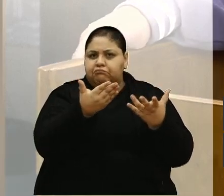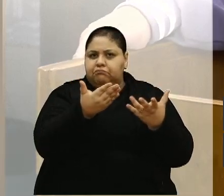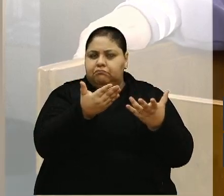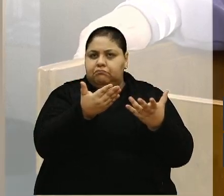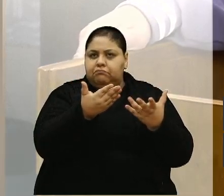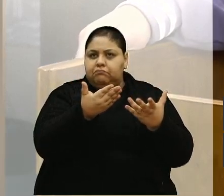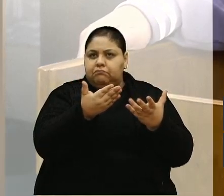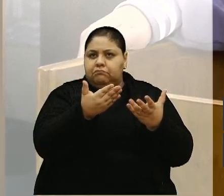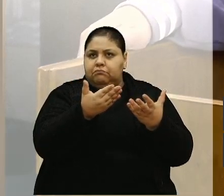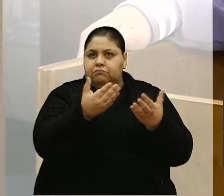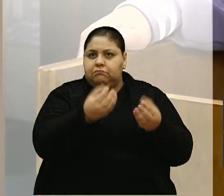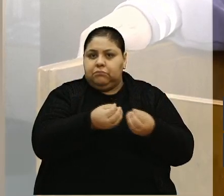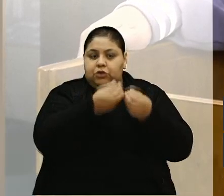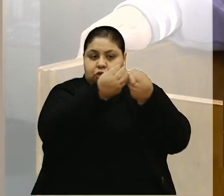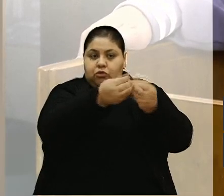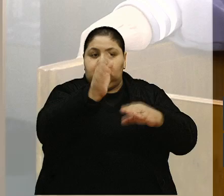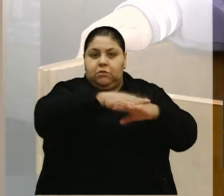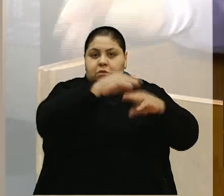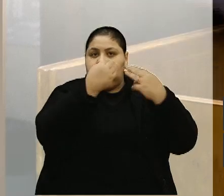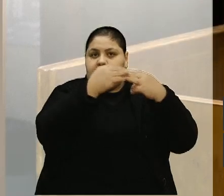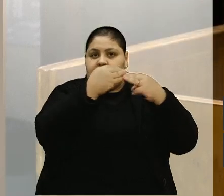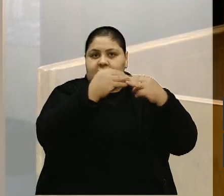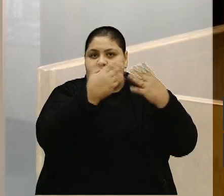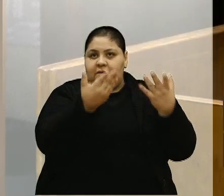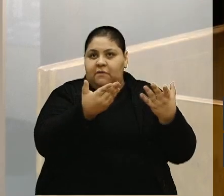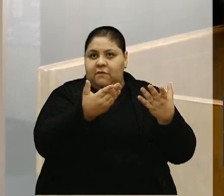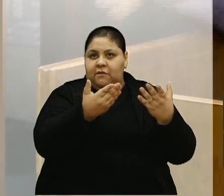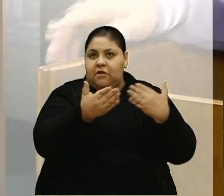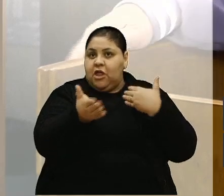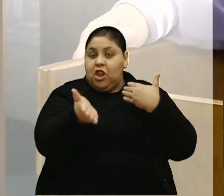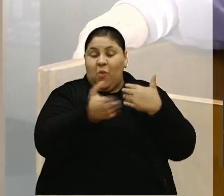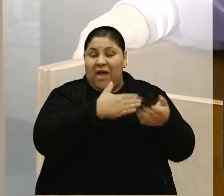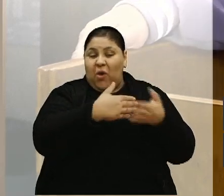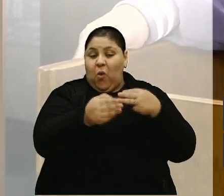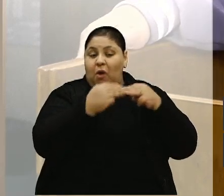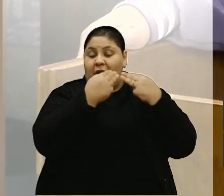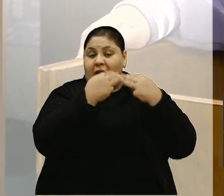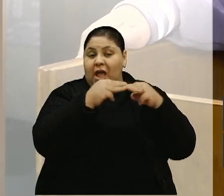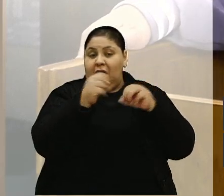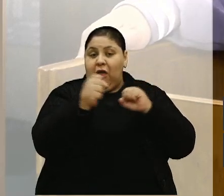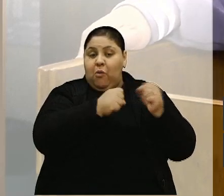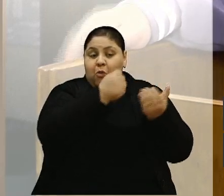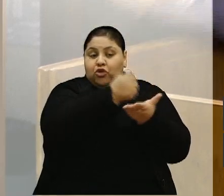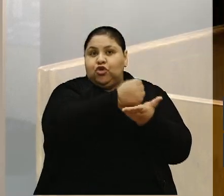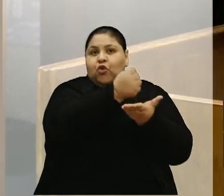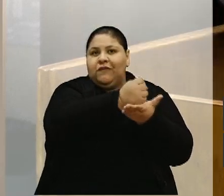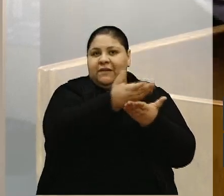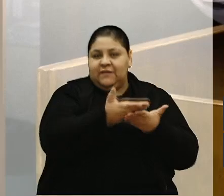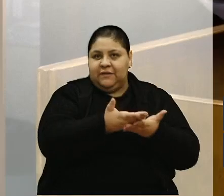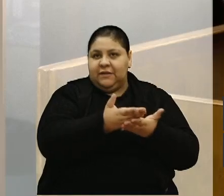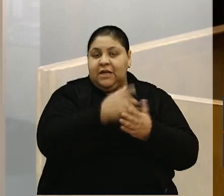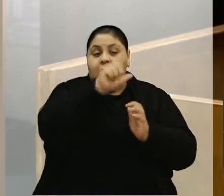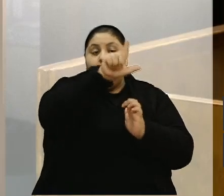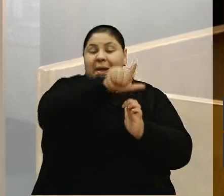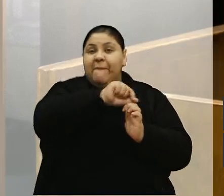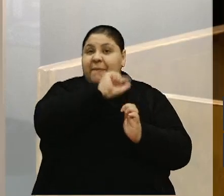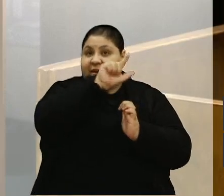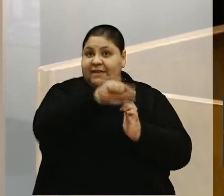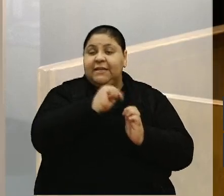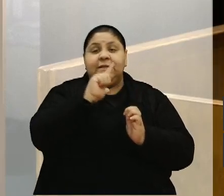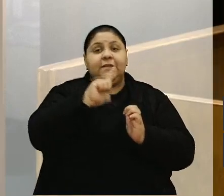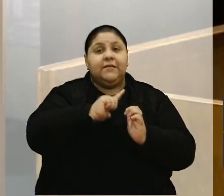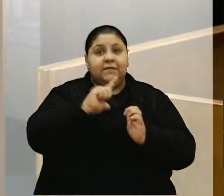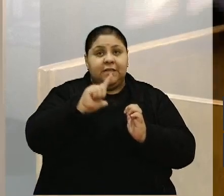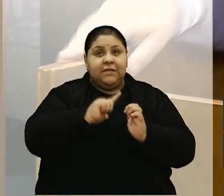ali de colocar máquinas, mas não é bem assim, não é qualquer máquina que tu pode contratar a Vera do Santo. É uma empresa que tem